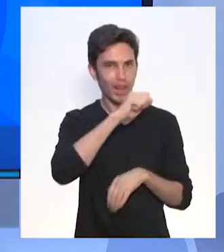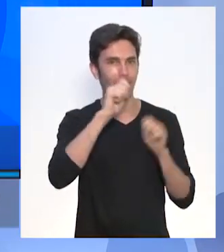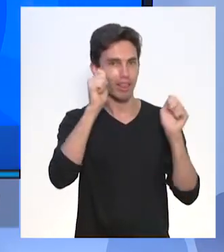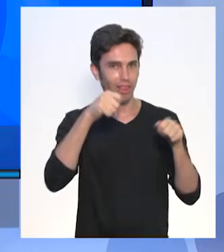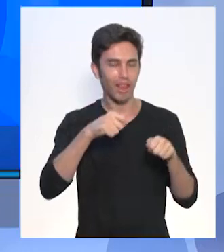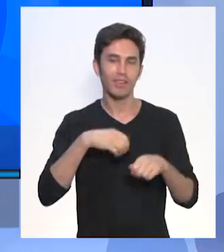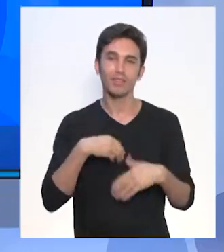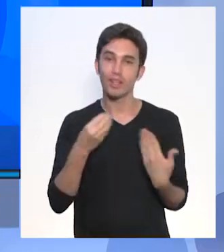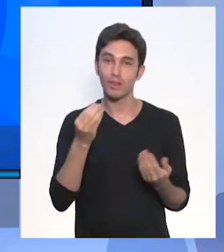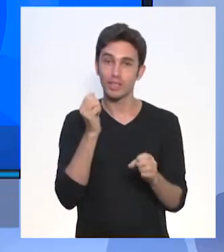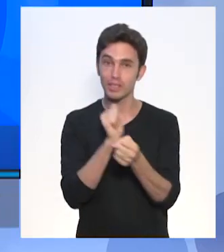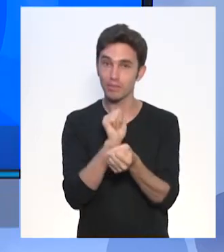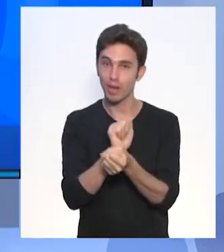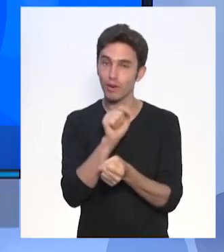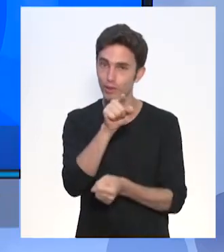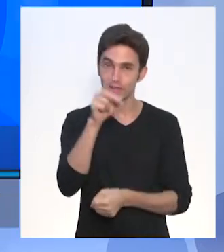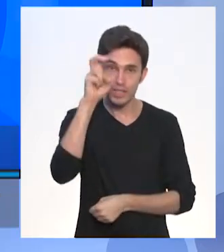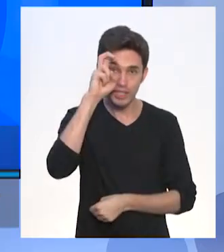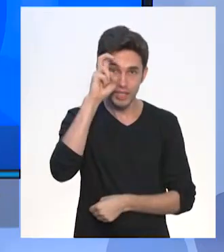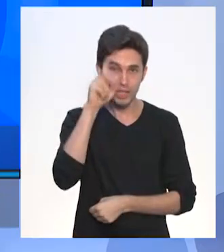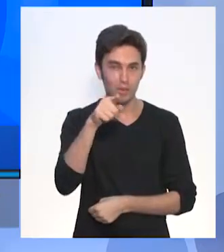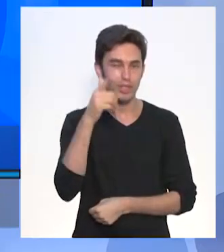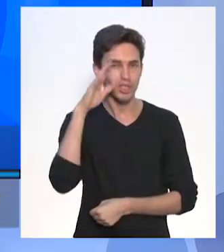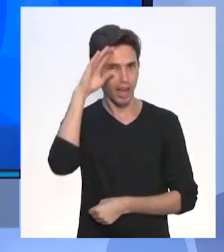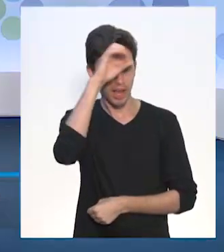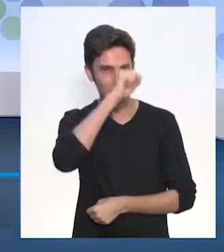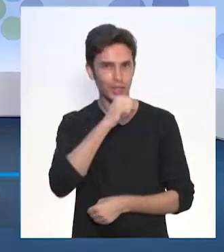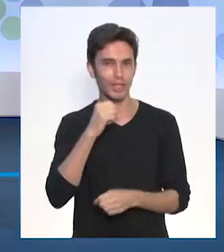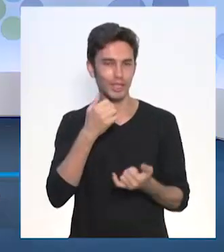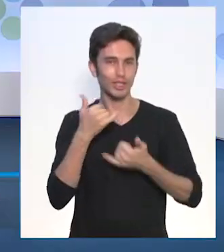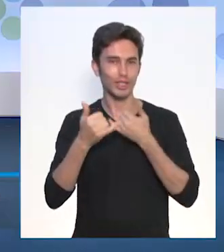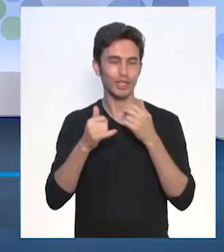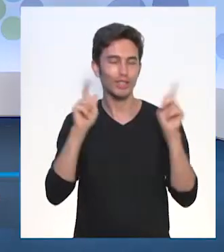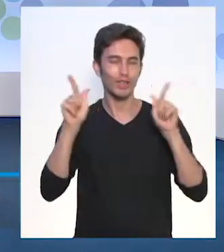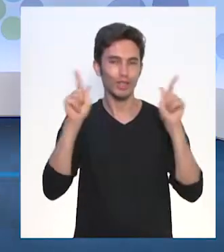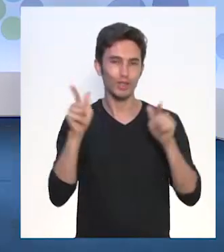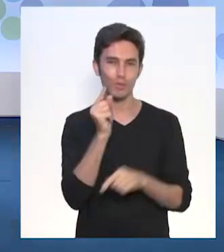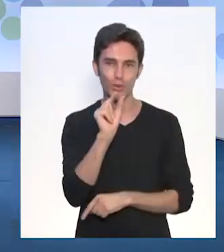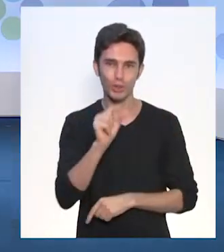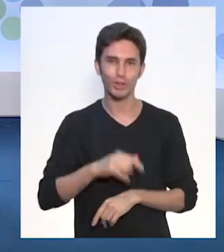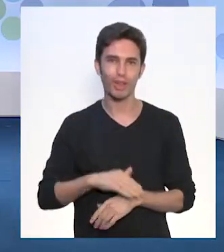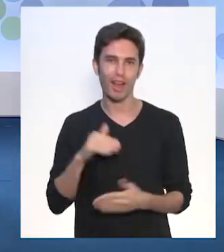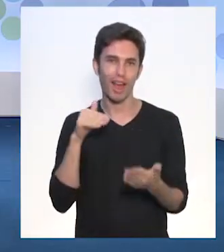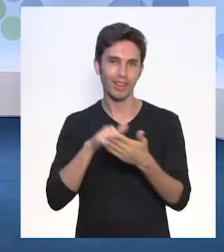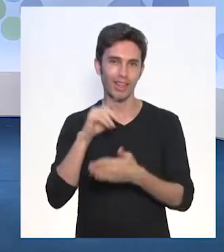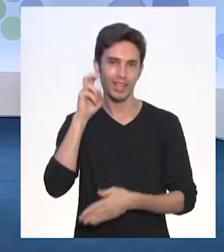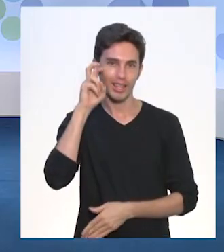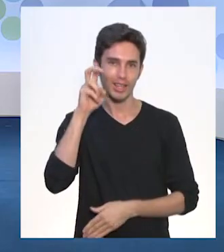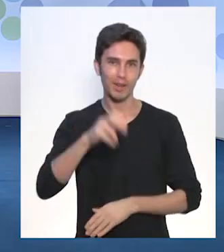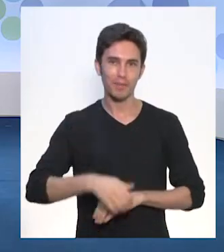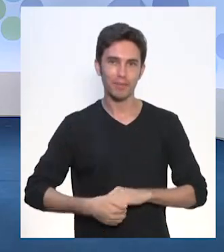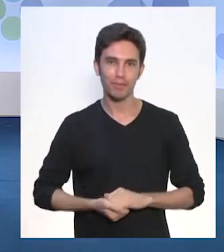Espero você na quinta-feira para a gente aprender e se divertir um pouco. Isso aí, bora lá! Até quinta!